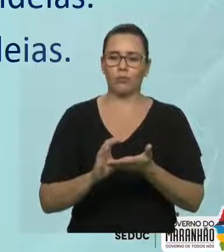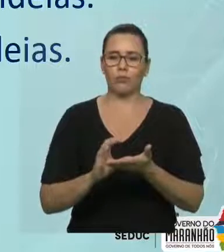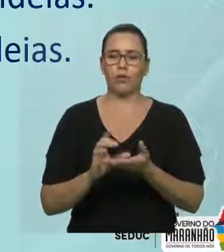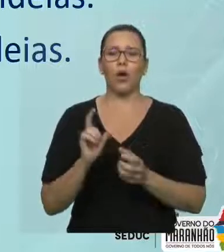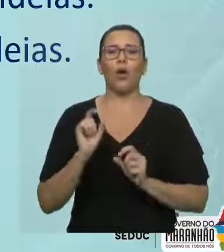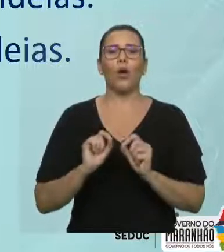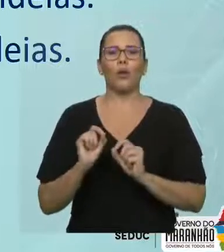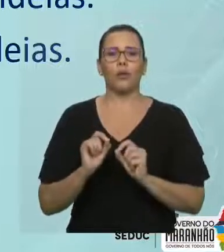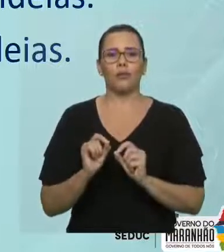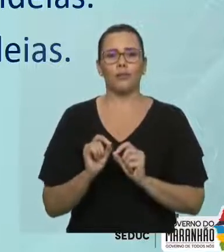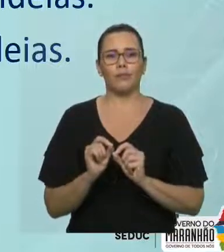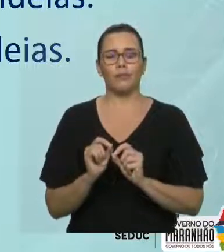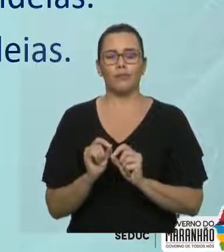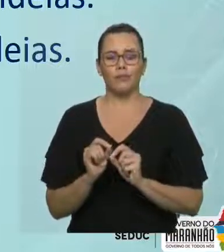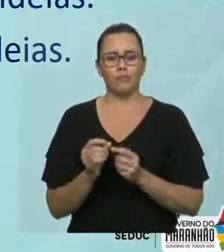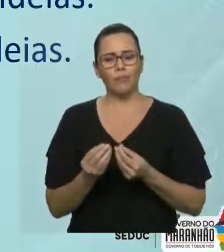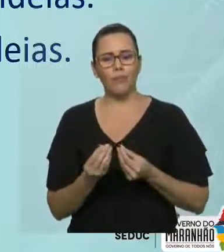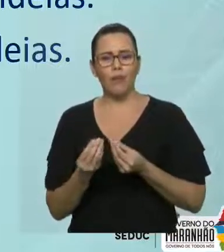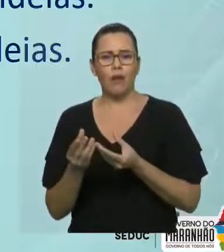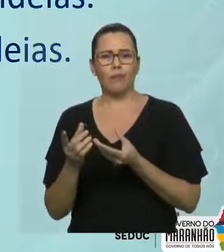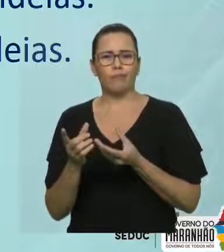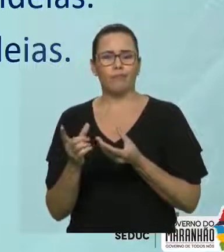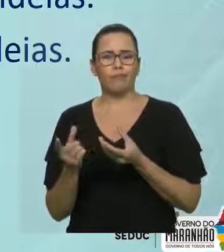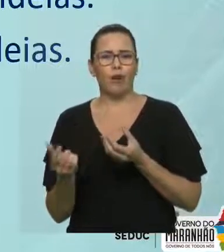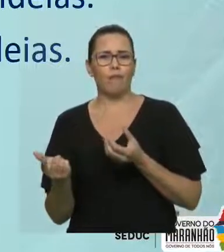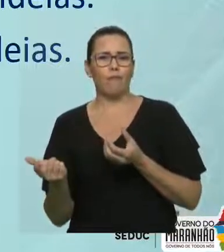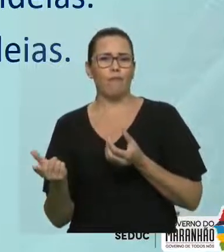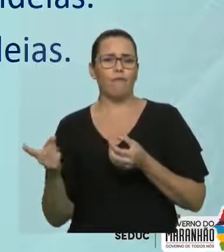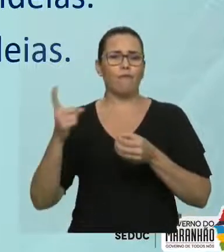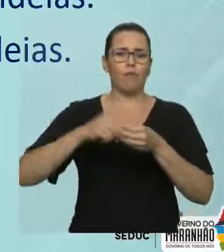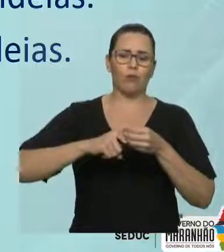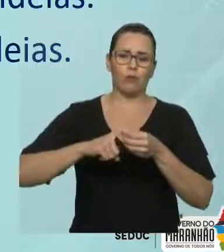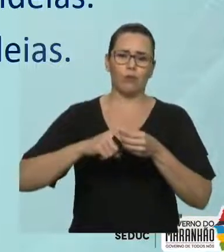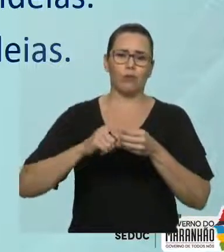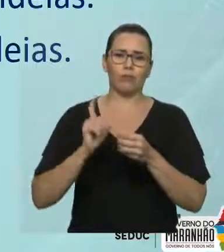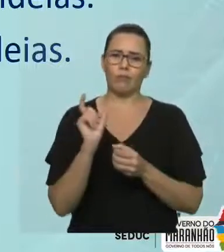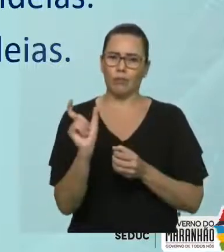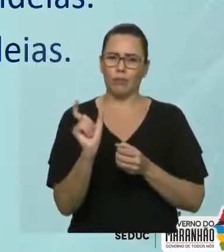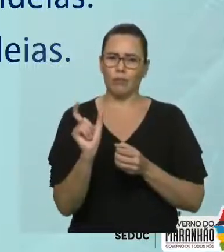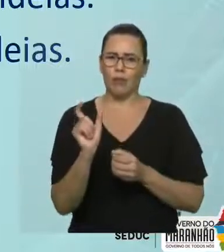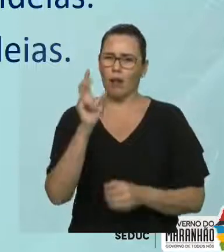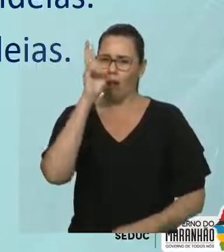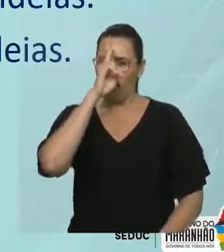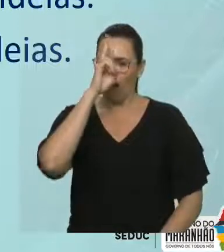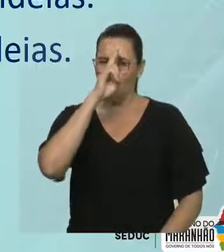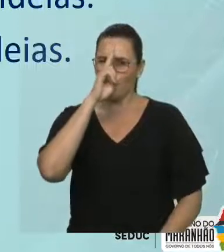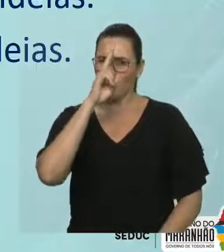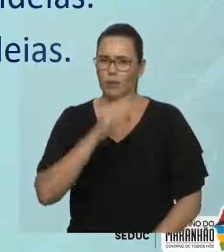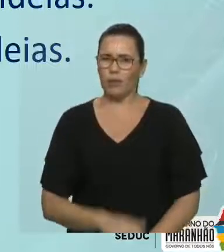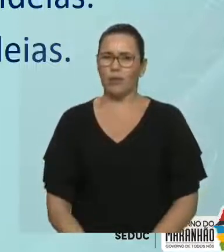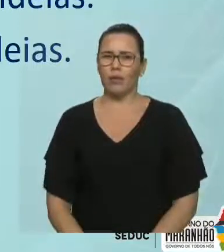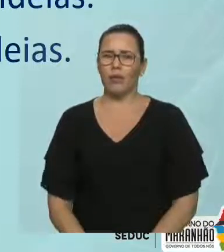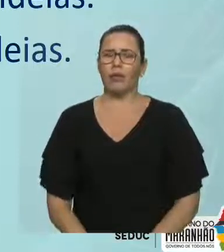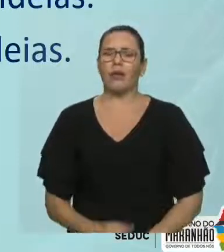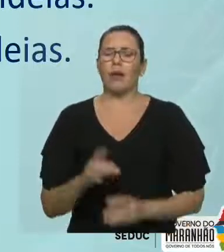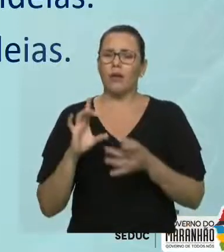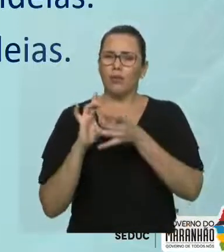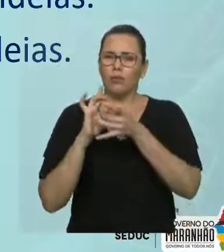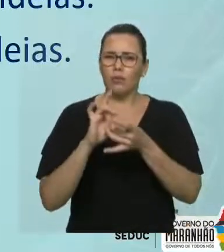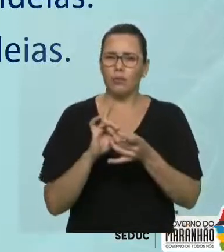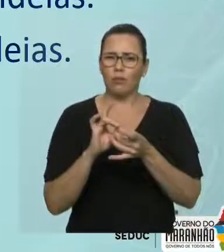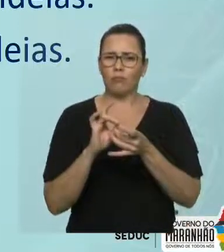Resistência Por quê? Aqui eu estou diante da coesão referencial. Estão lembrados? Retomada. Evitar